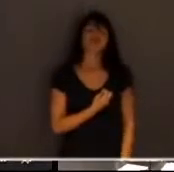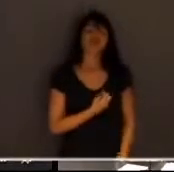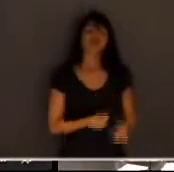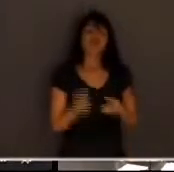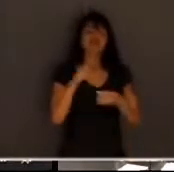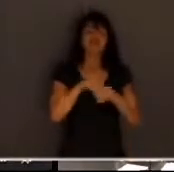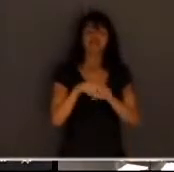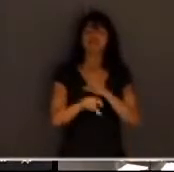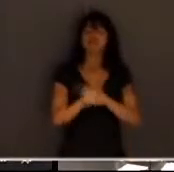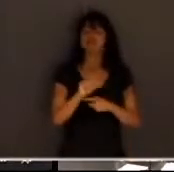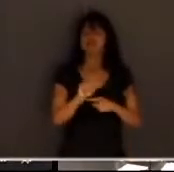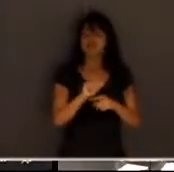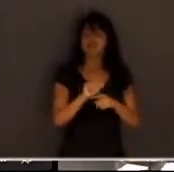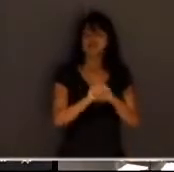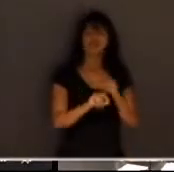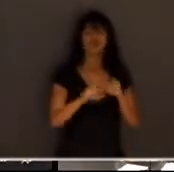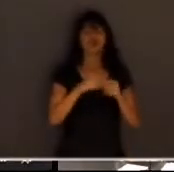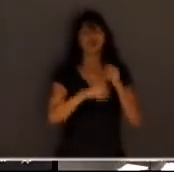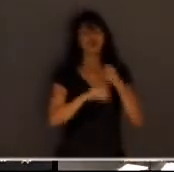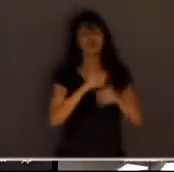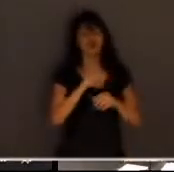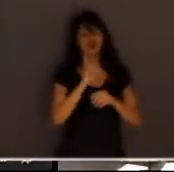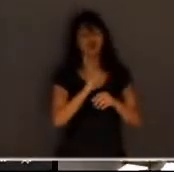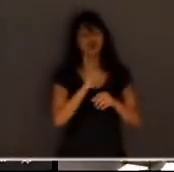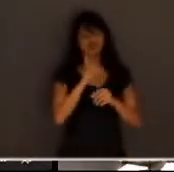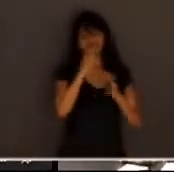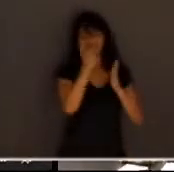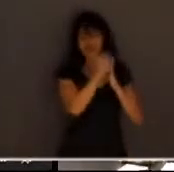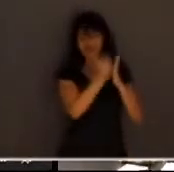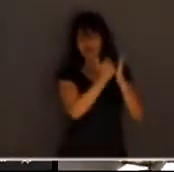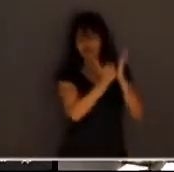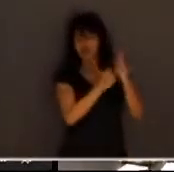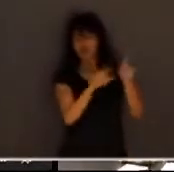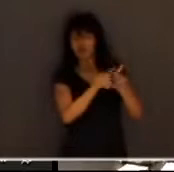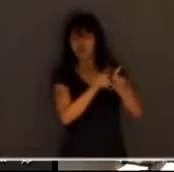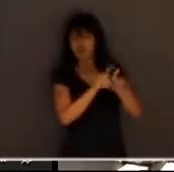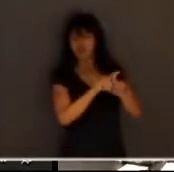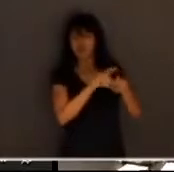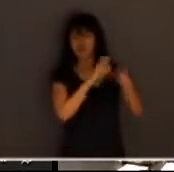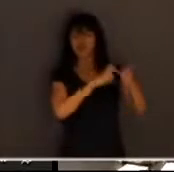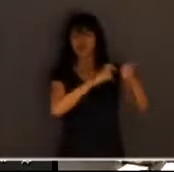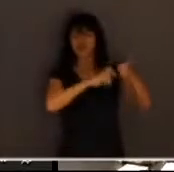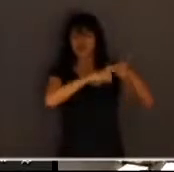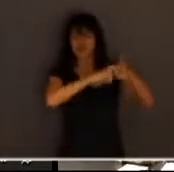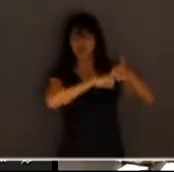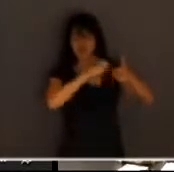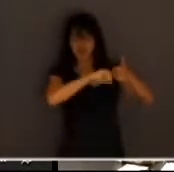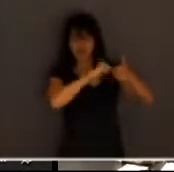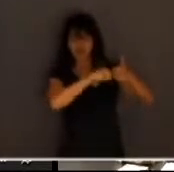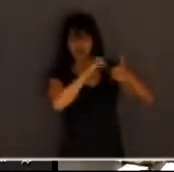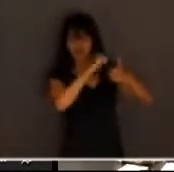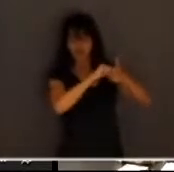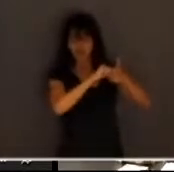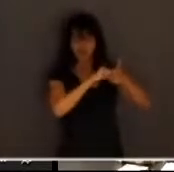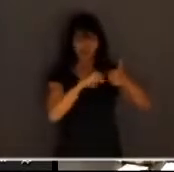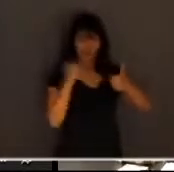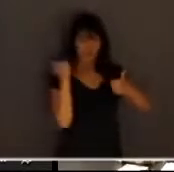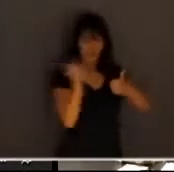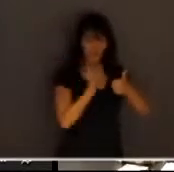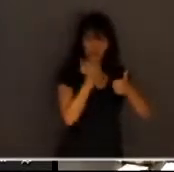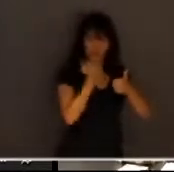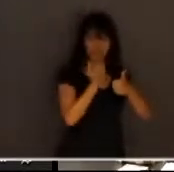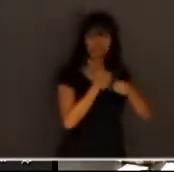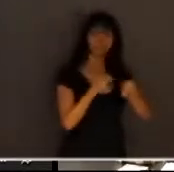doutrina da proteção integral do direito à vida o tribunal do júri é mais uma engrenagem que a